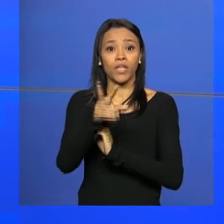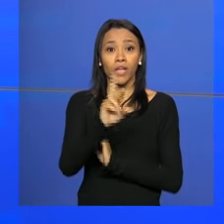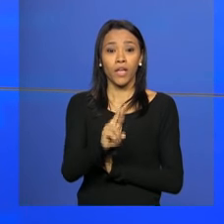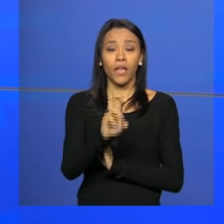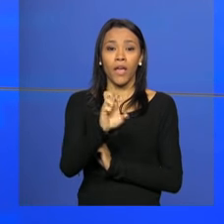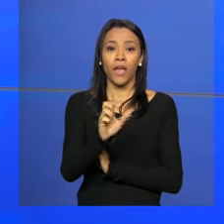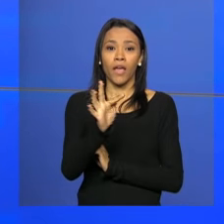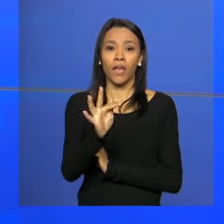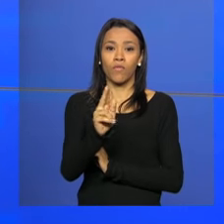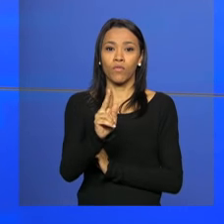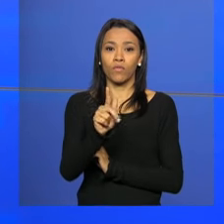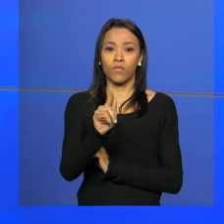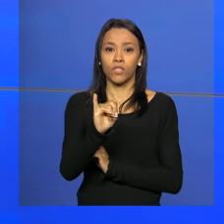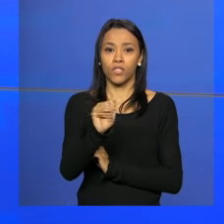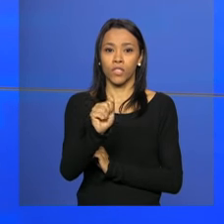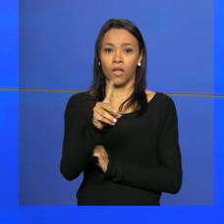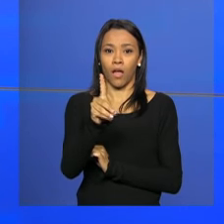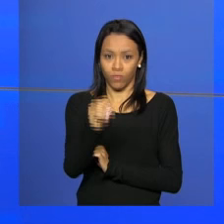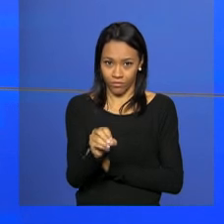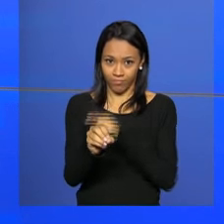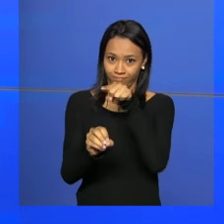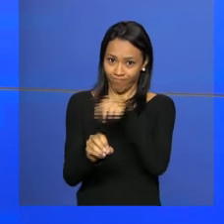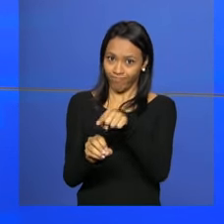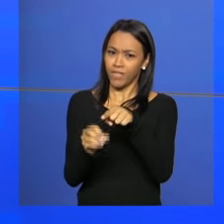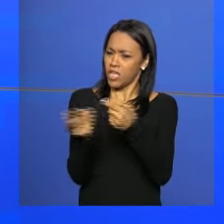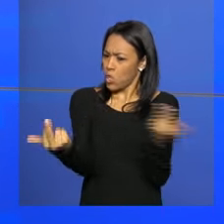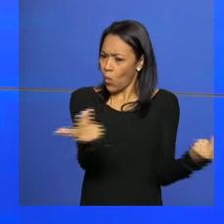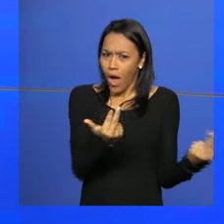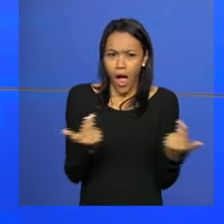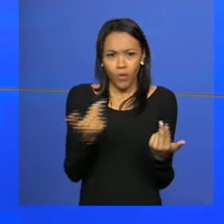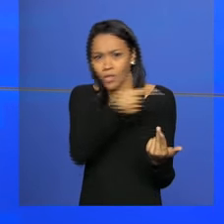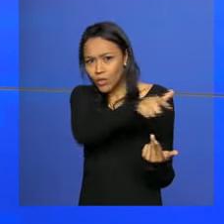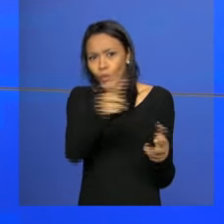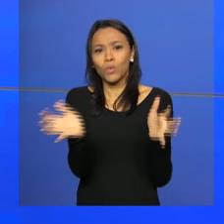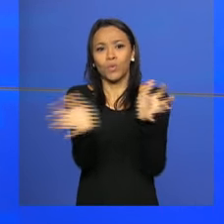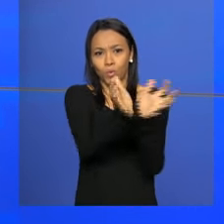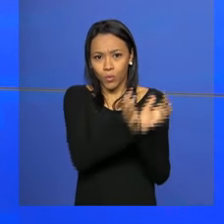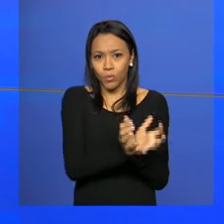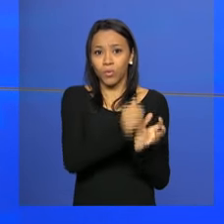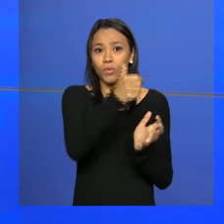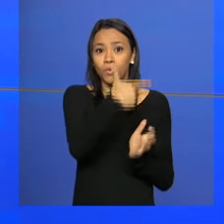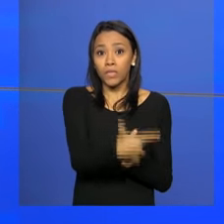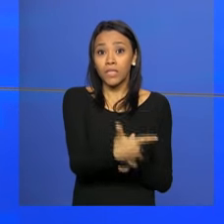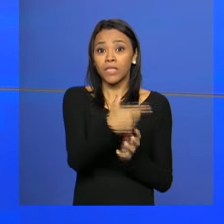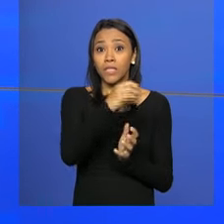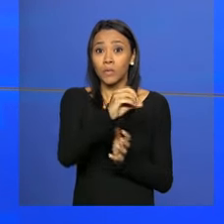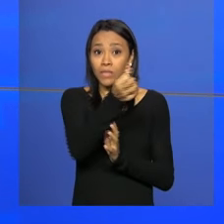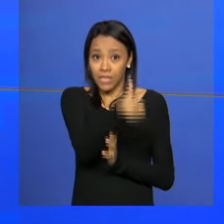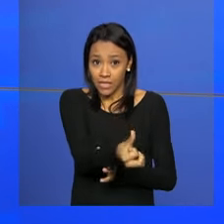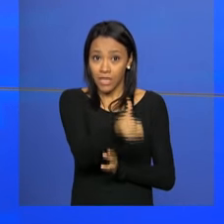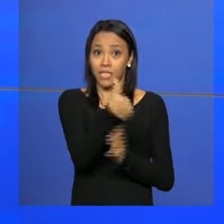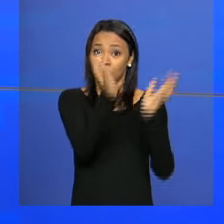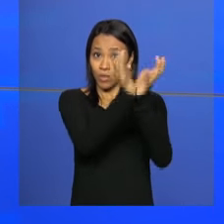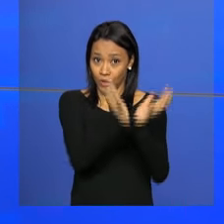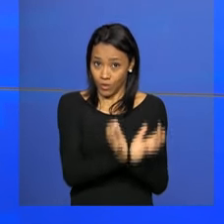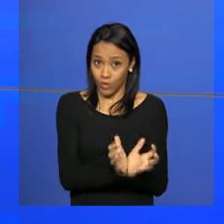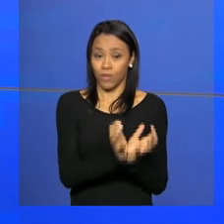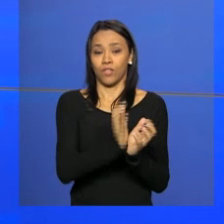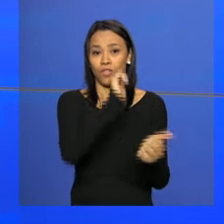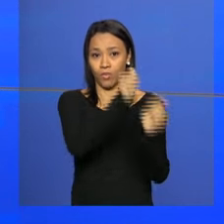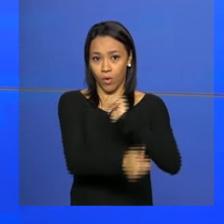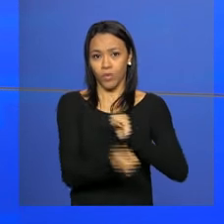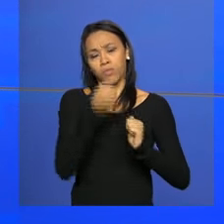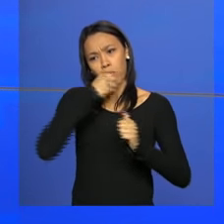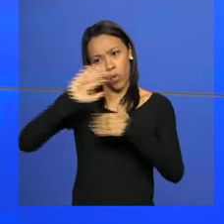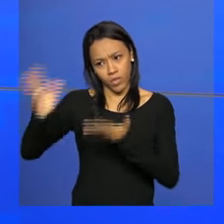2016. A equipe terá tratamento igual ao das outras 206 delegações. Os atletas terão uma cerimônia de boas